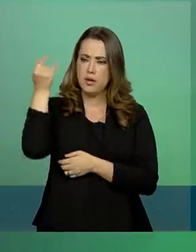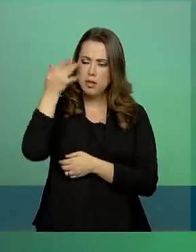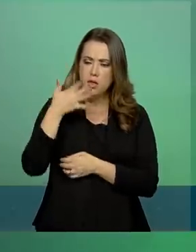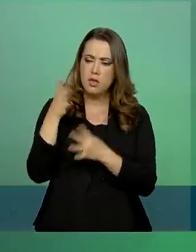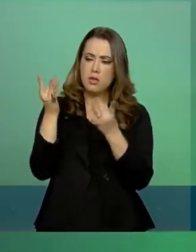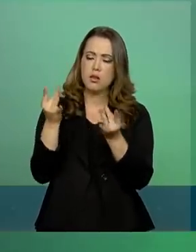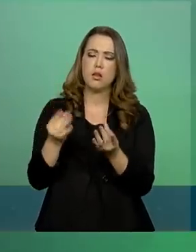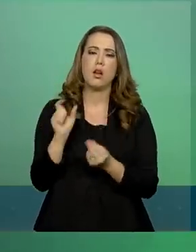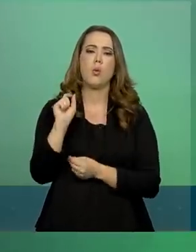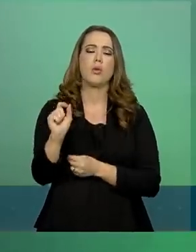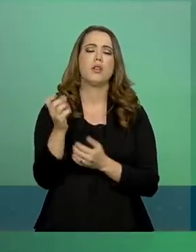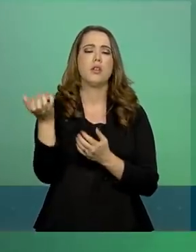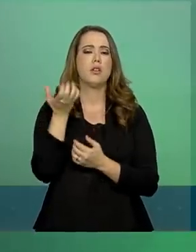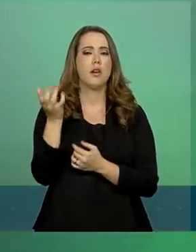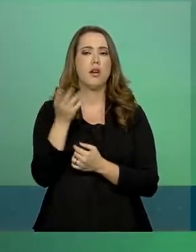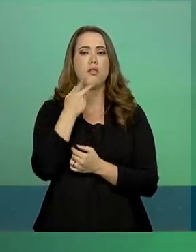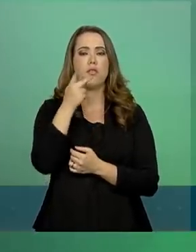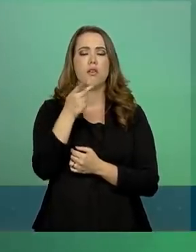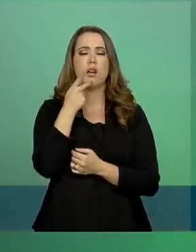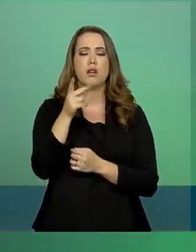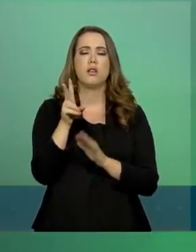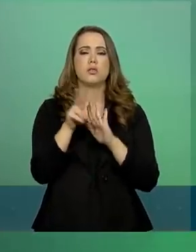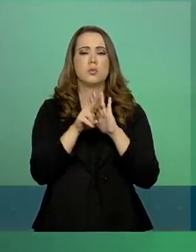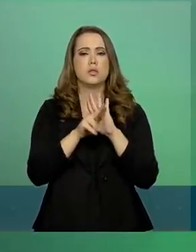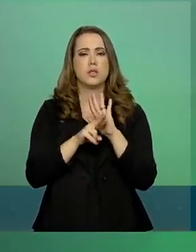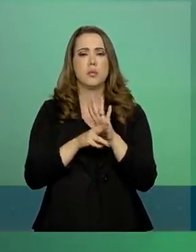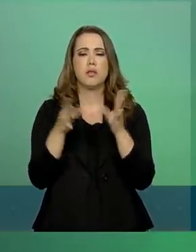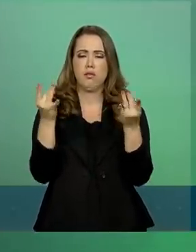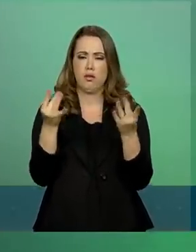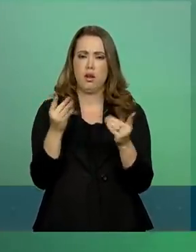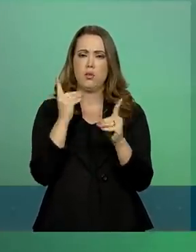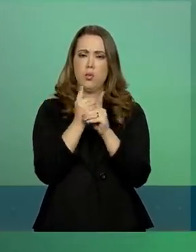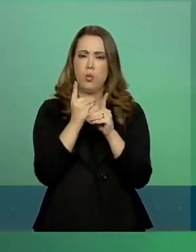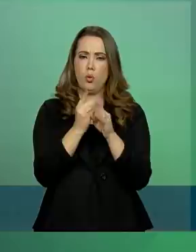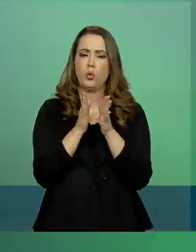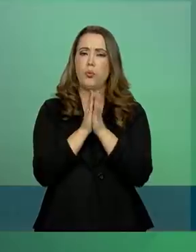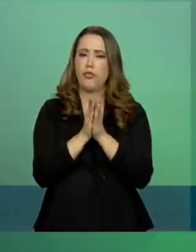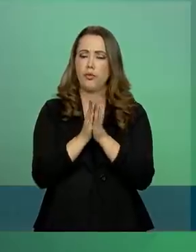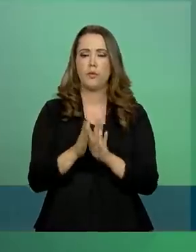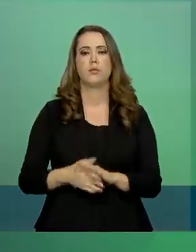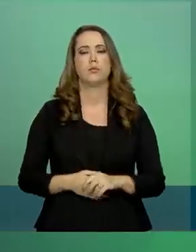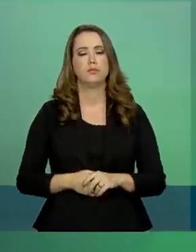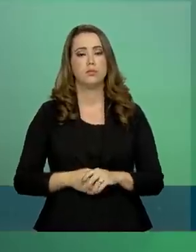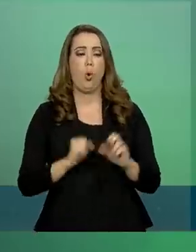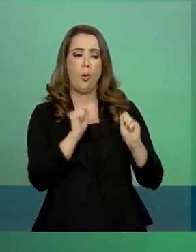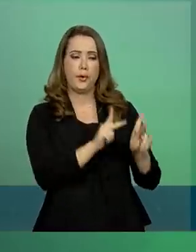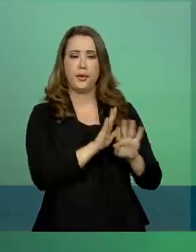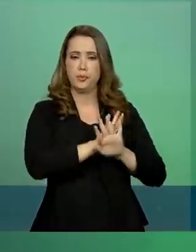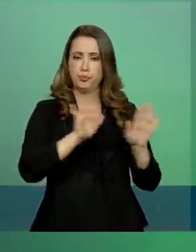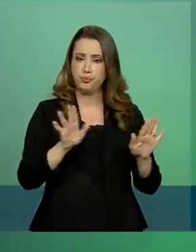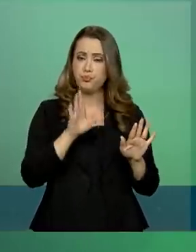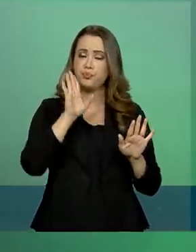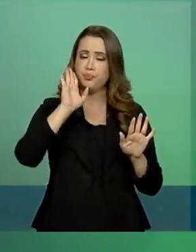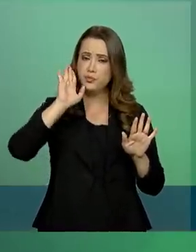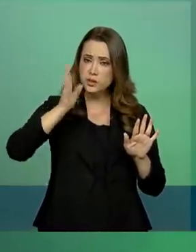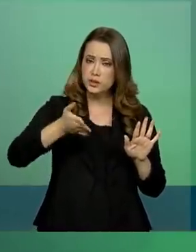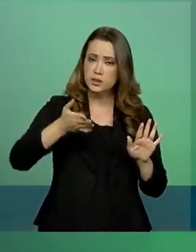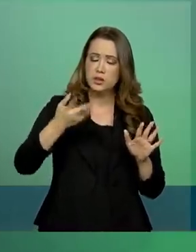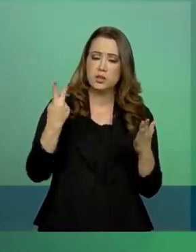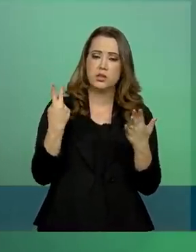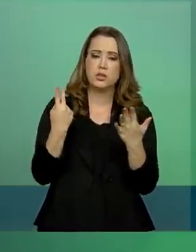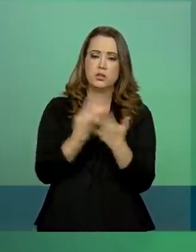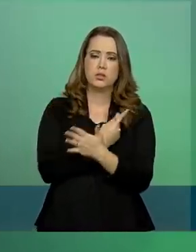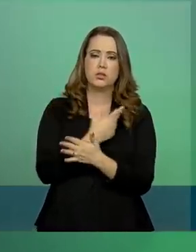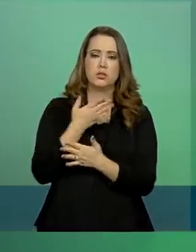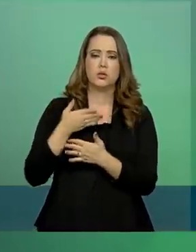diretrizes que ele quer sobre esse assunto. dá mais detalhes desse encontro, por favor. Ok. O encontro, inclusive, está por ocorrer.